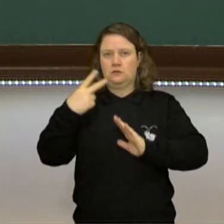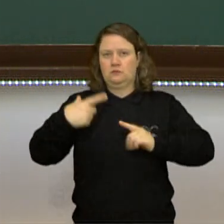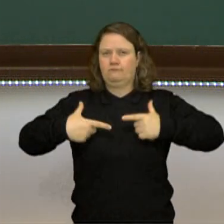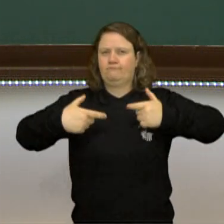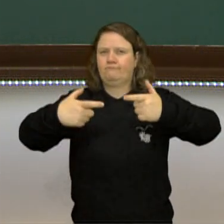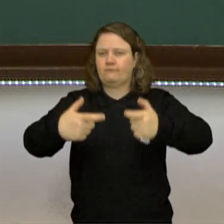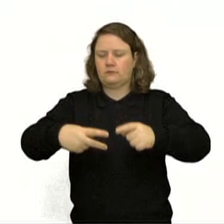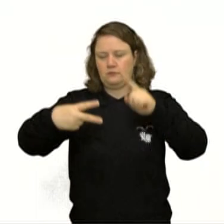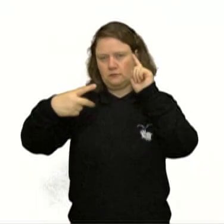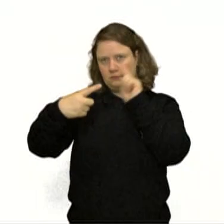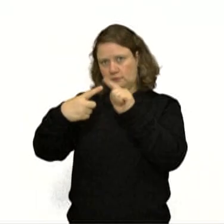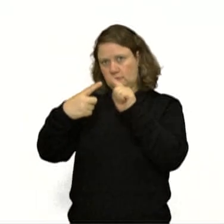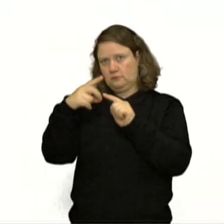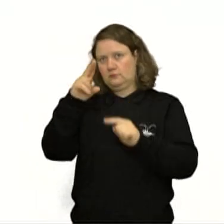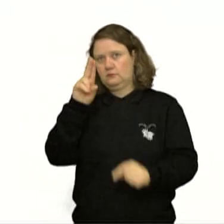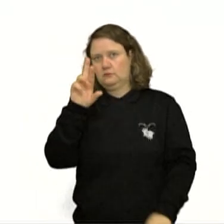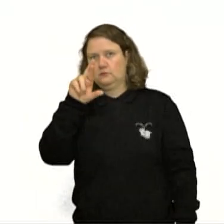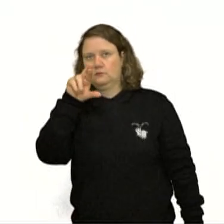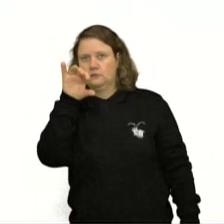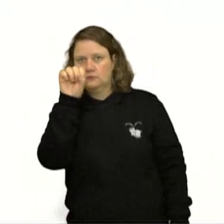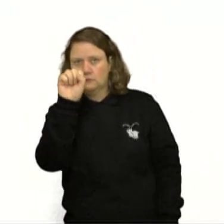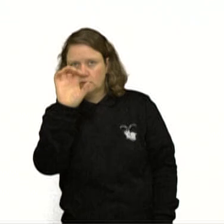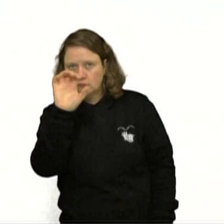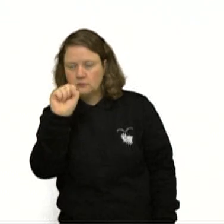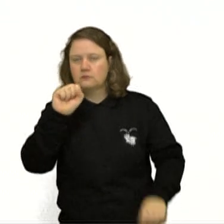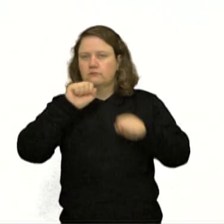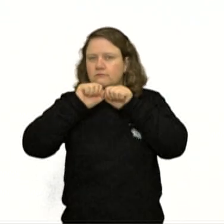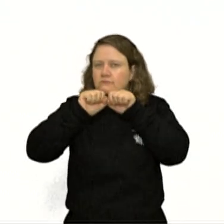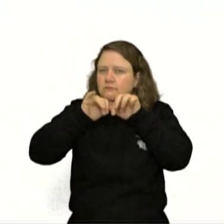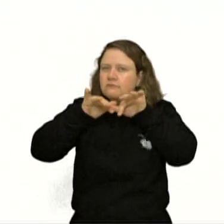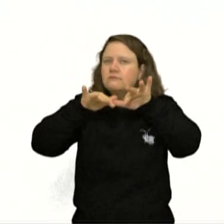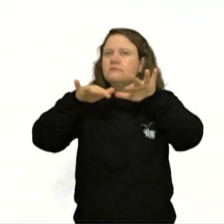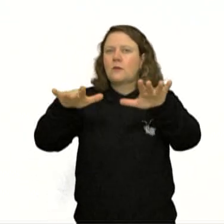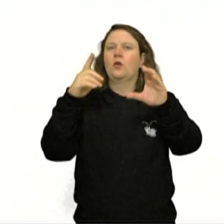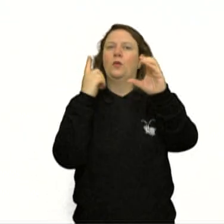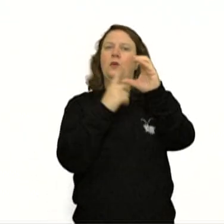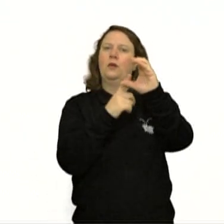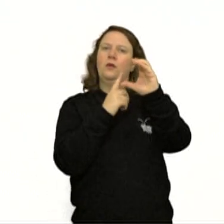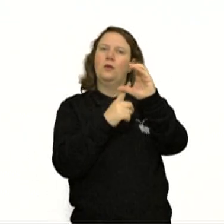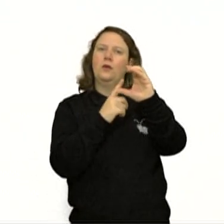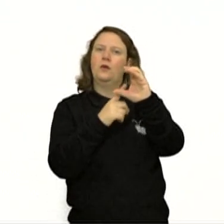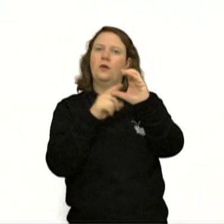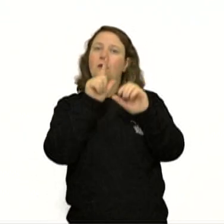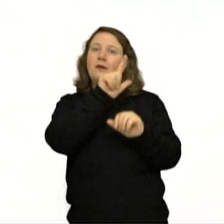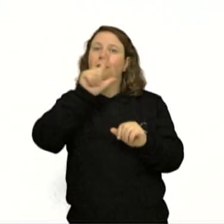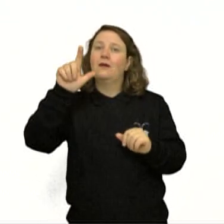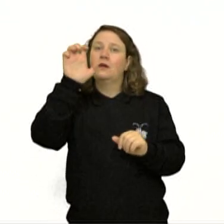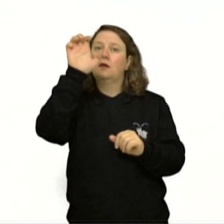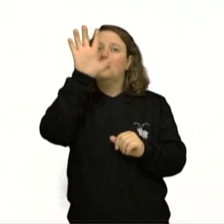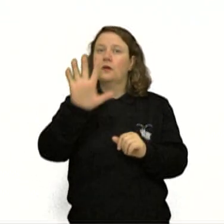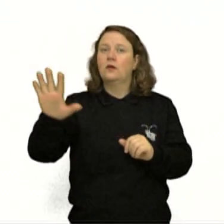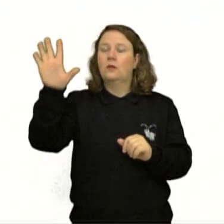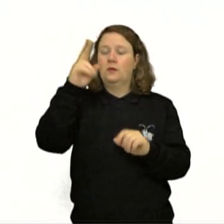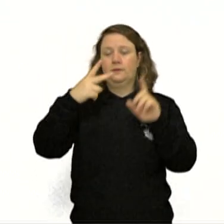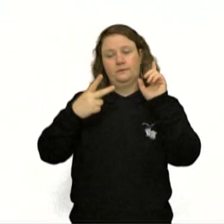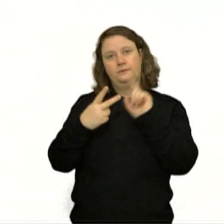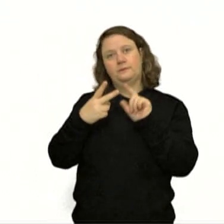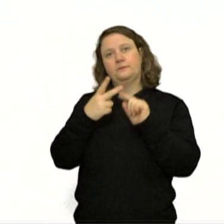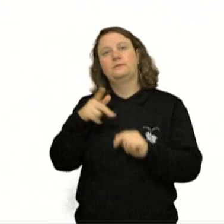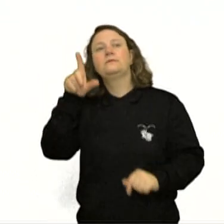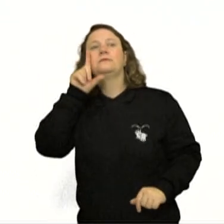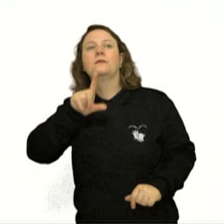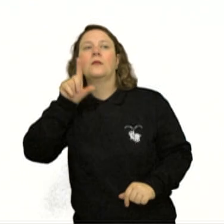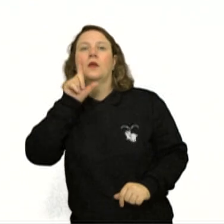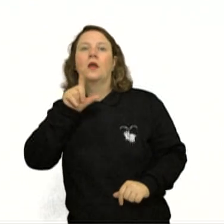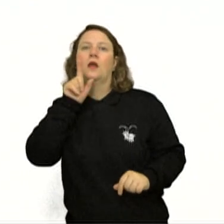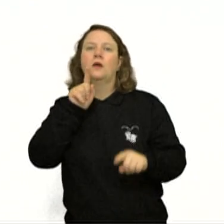União Soviética, que você teve a expansão do comunismo soviético para o leste europeu, e os Estados Unidos, que surge aí com uma grande